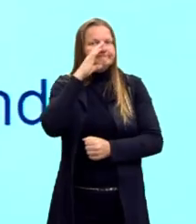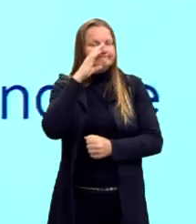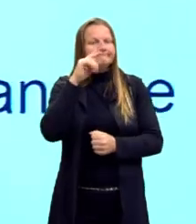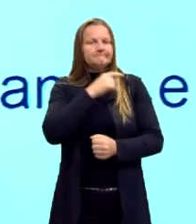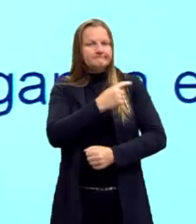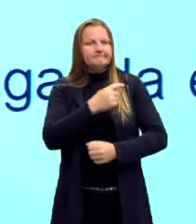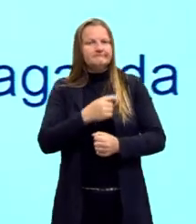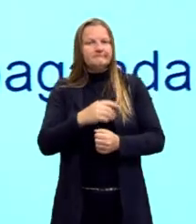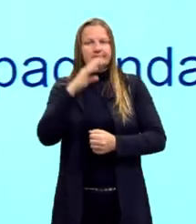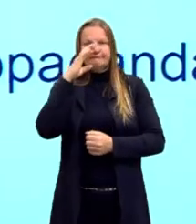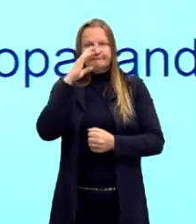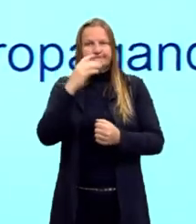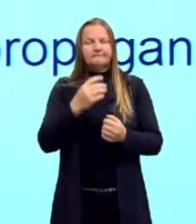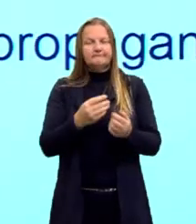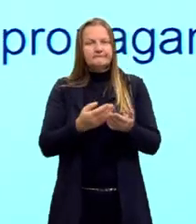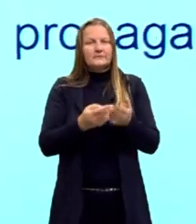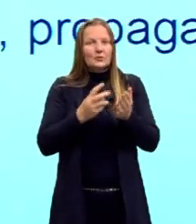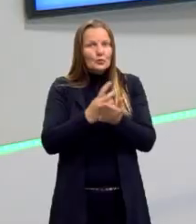nazifascistas.